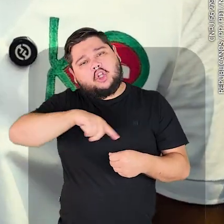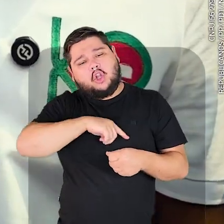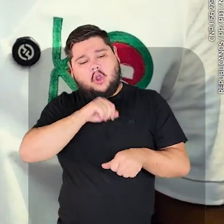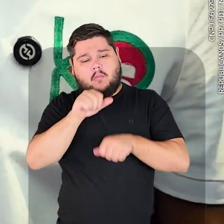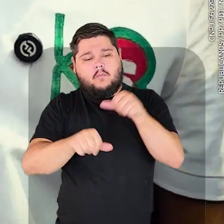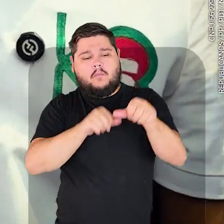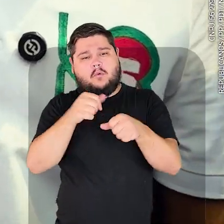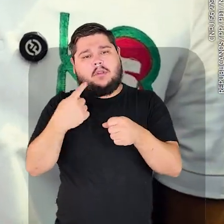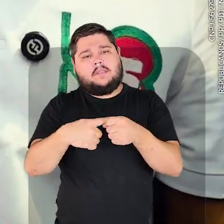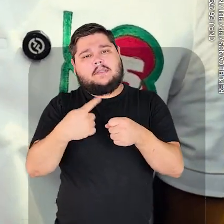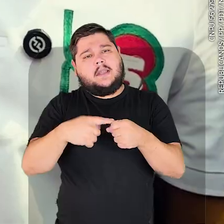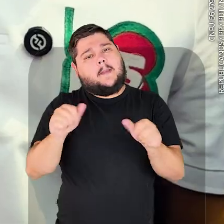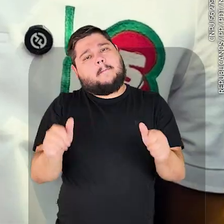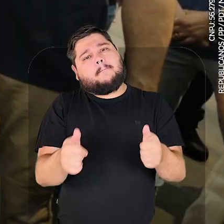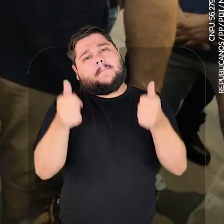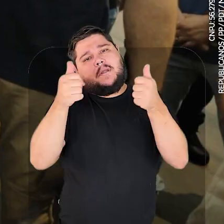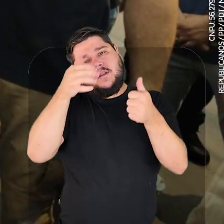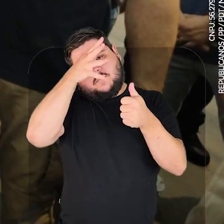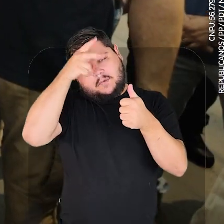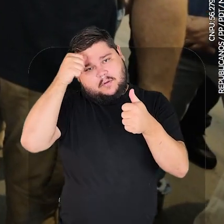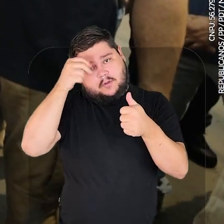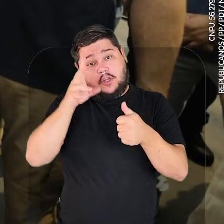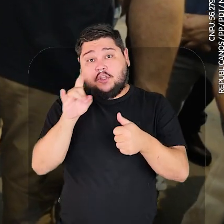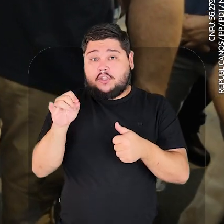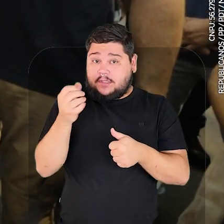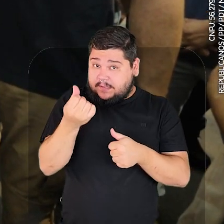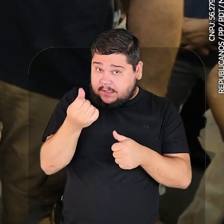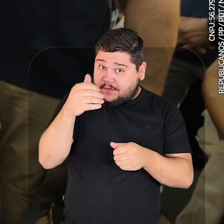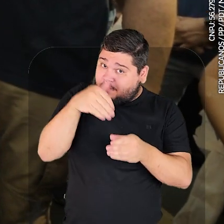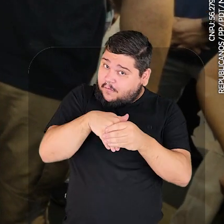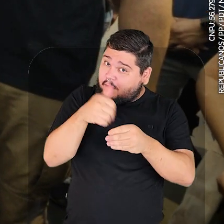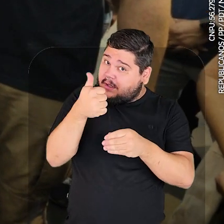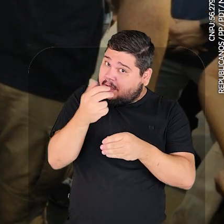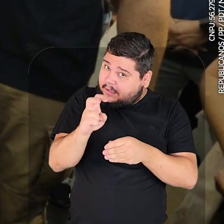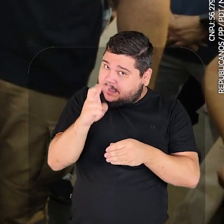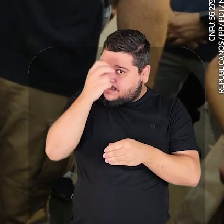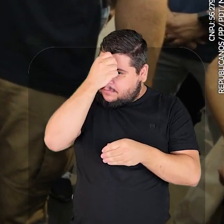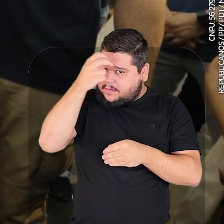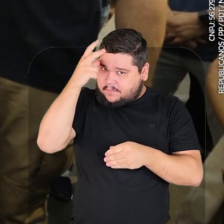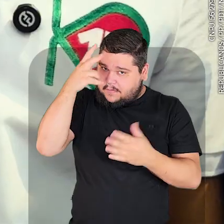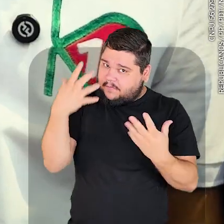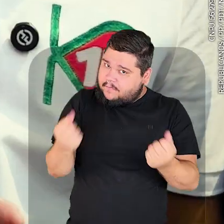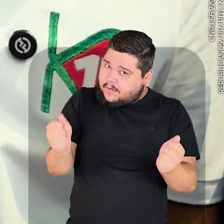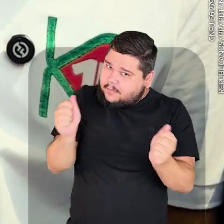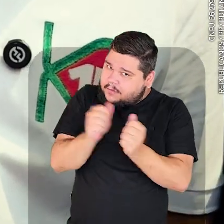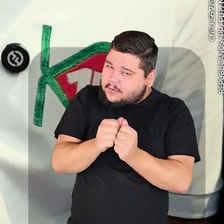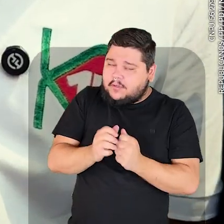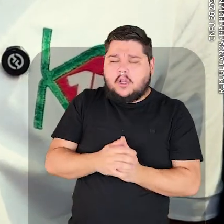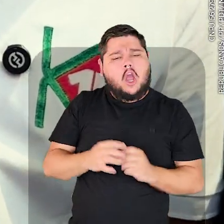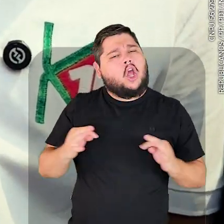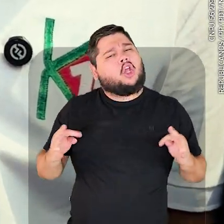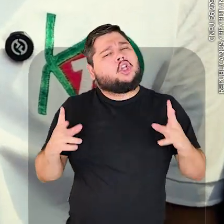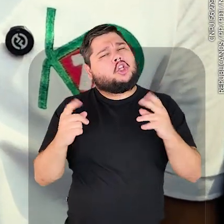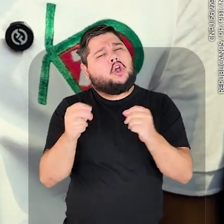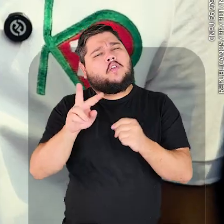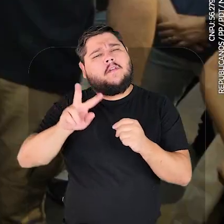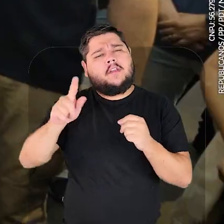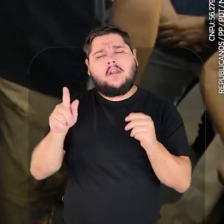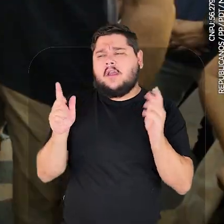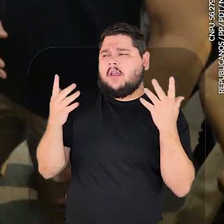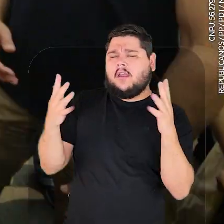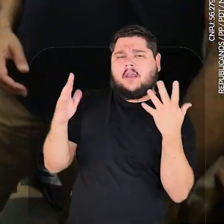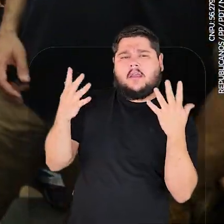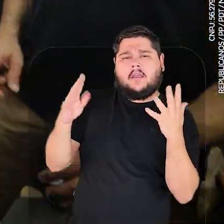precisamos ter novamente o Calil para prefeito. Para que certamente transformamos essa cidade em uma das melhores da Mato Grosso. Portanto, dia 6, 15 na